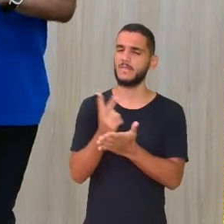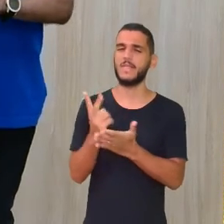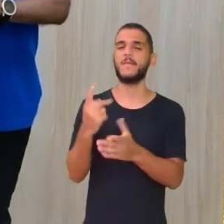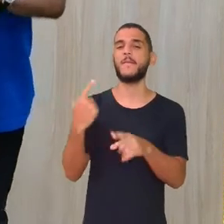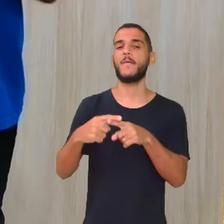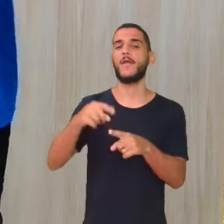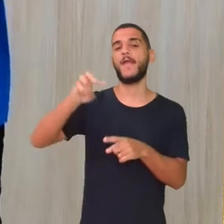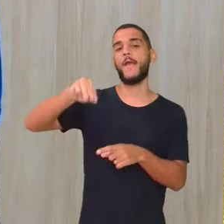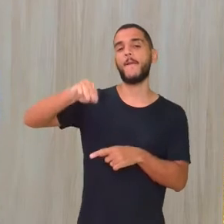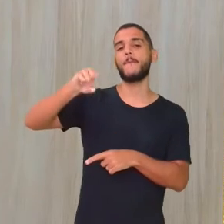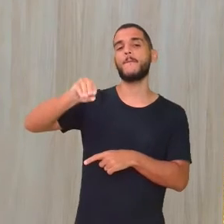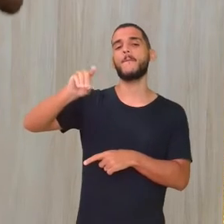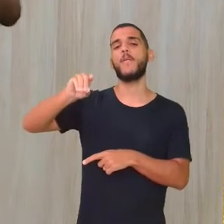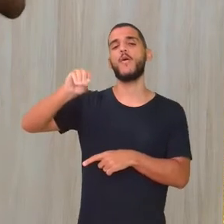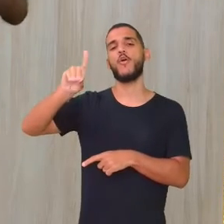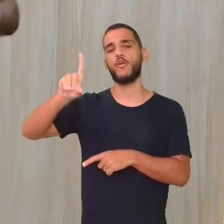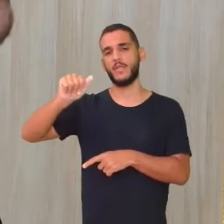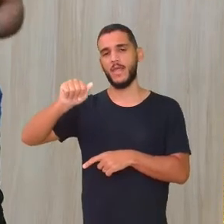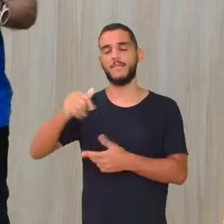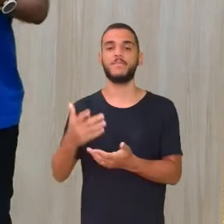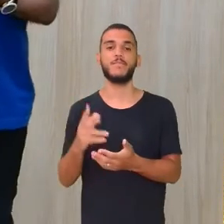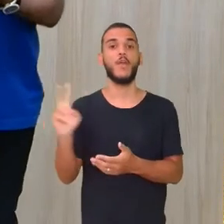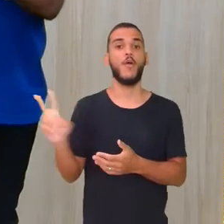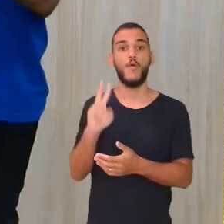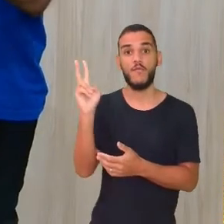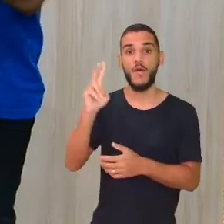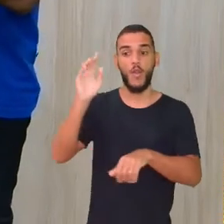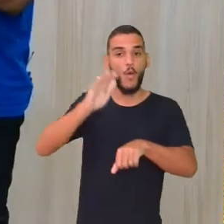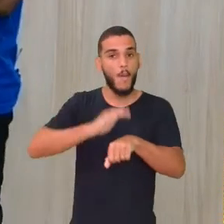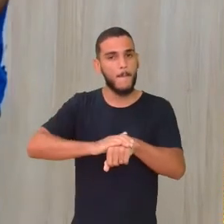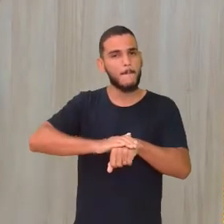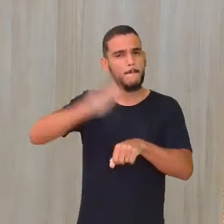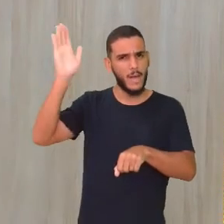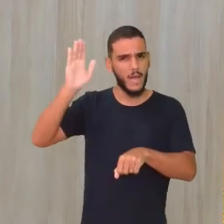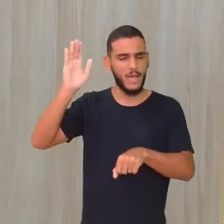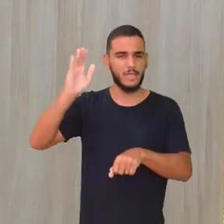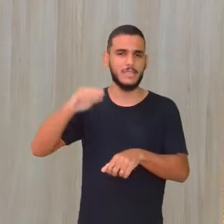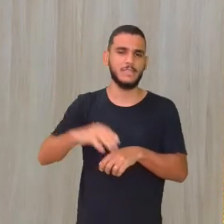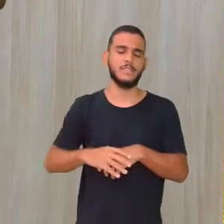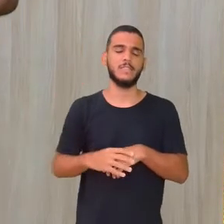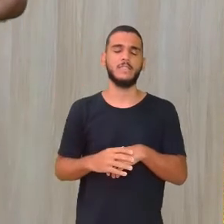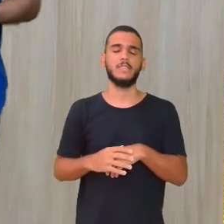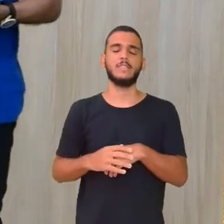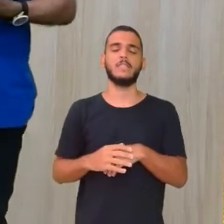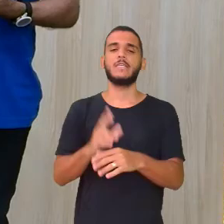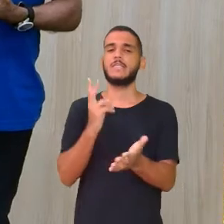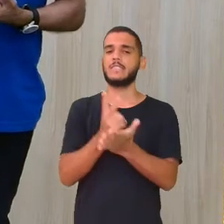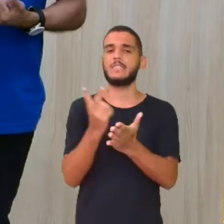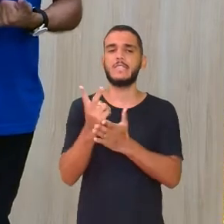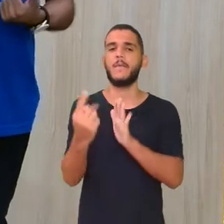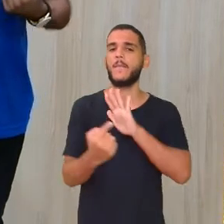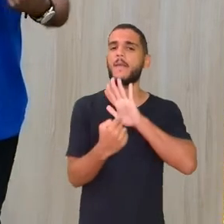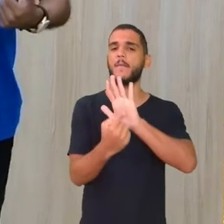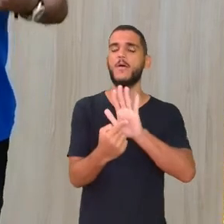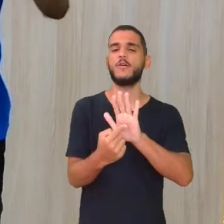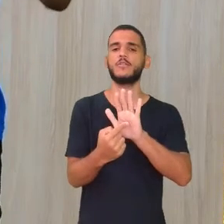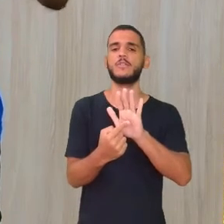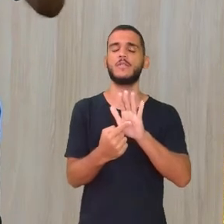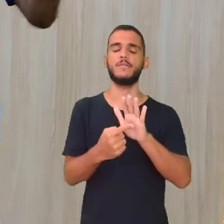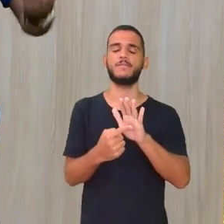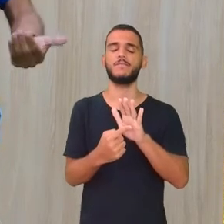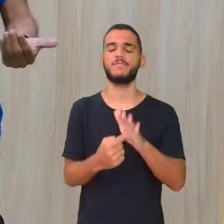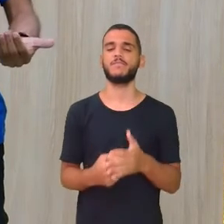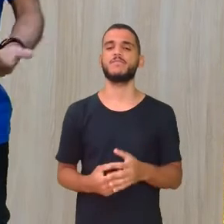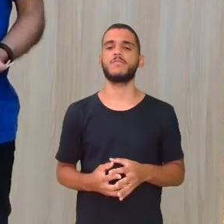matemática O valor De maior frequência A frequência Que é a regularidade Em uma série De dados O que mais